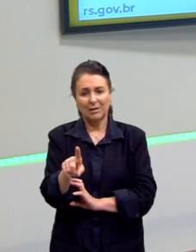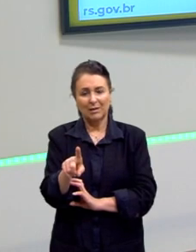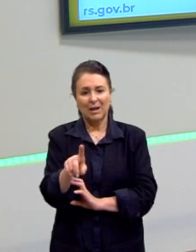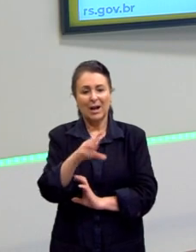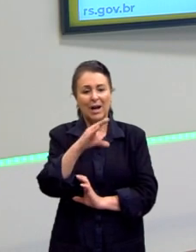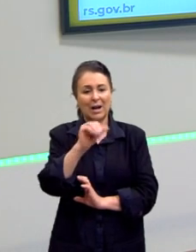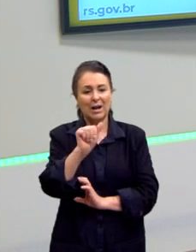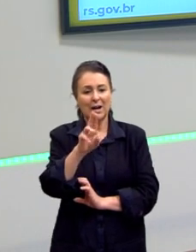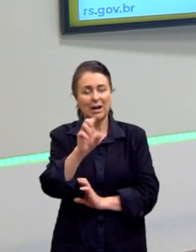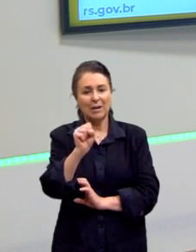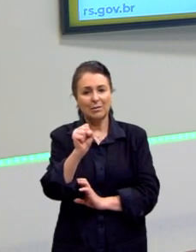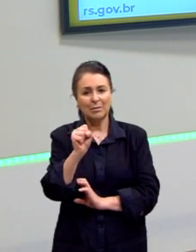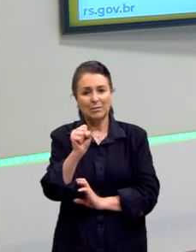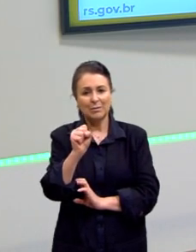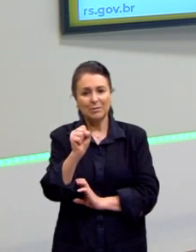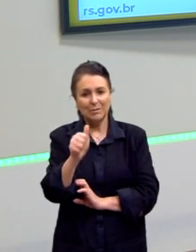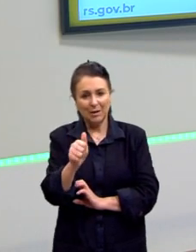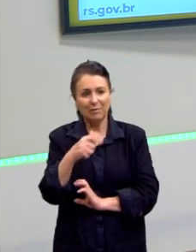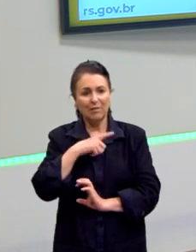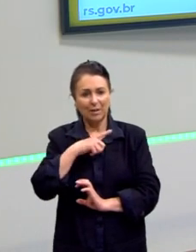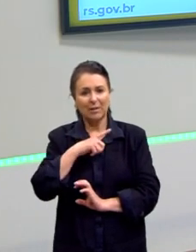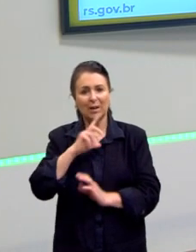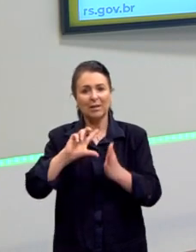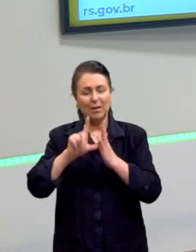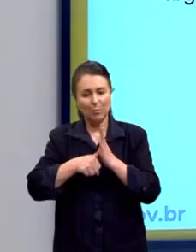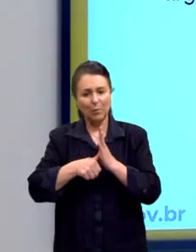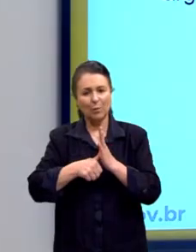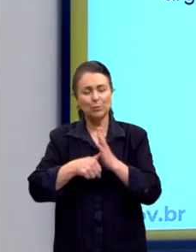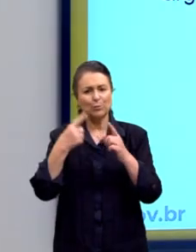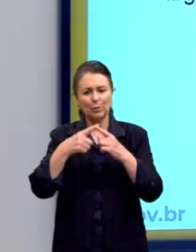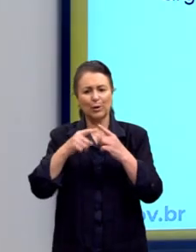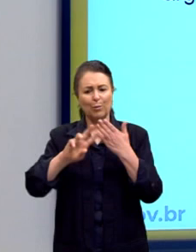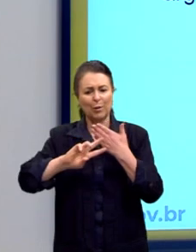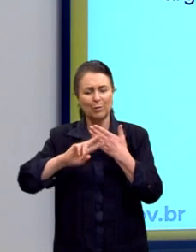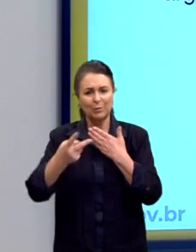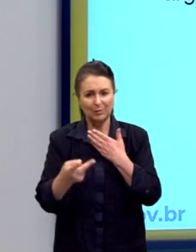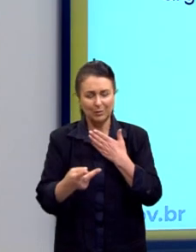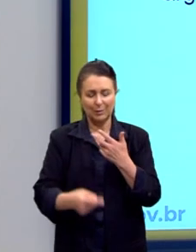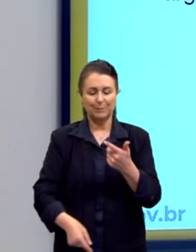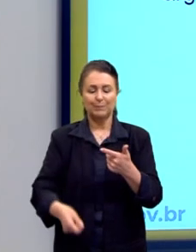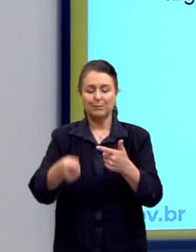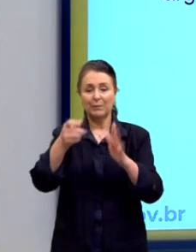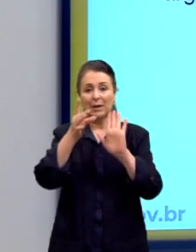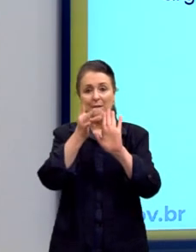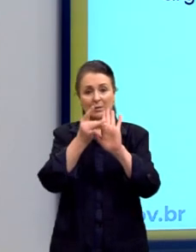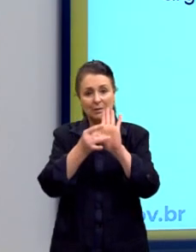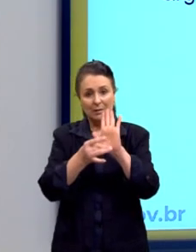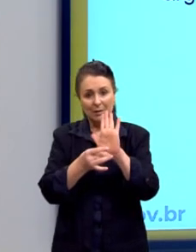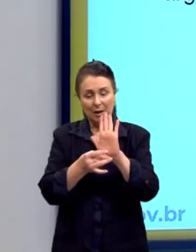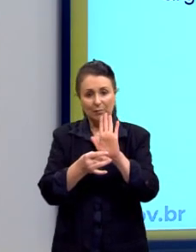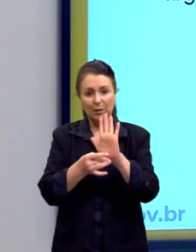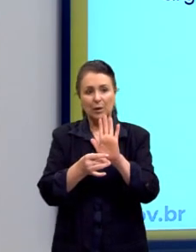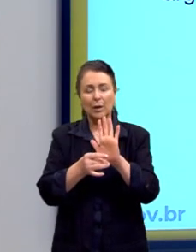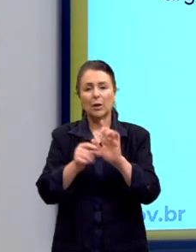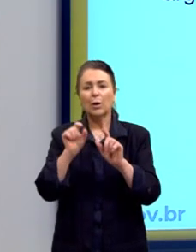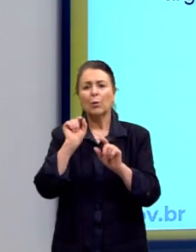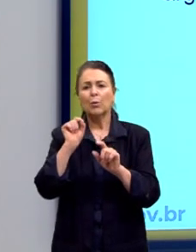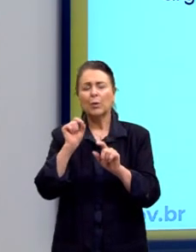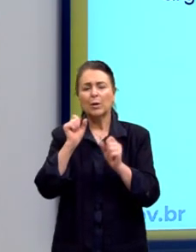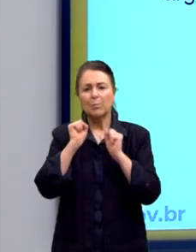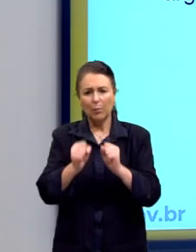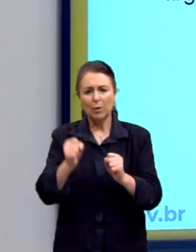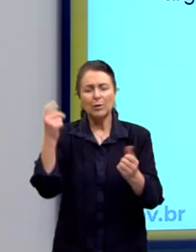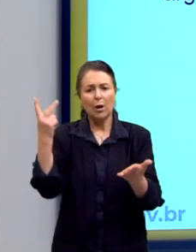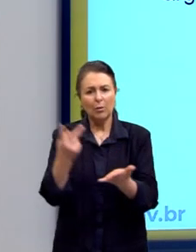apresenta uma consequência. Não é o caso da alternativa A. Descreve condições para ocorrência de atitudes educadas?